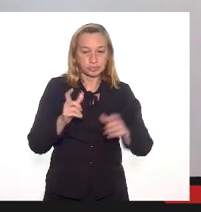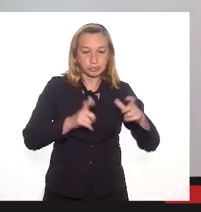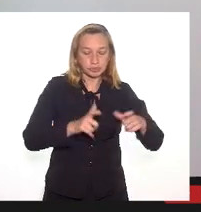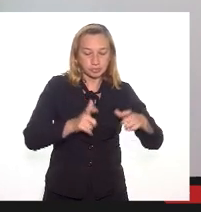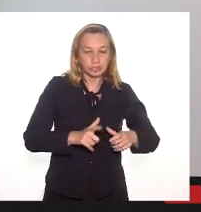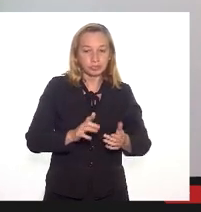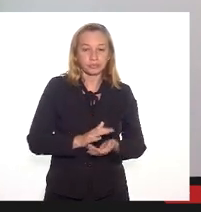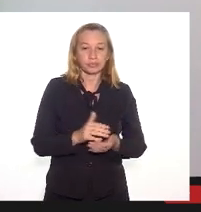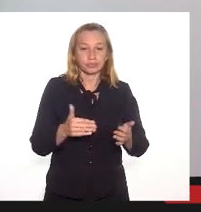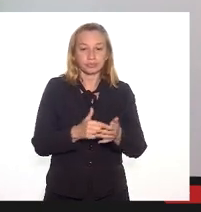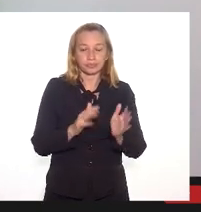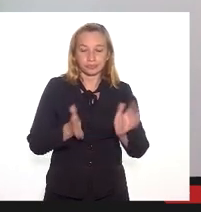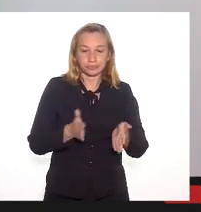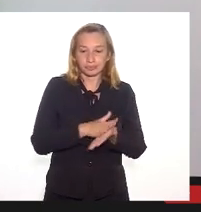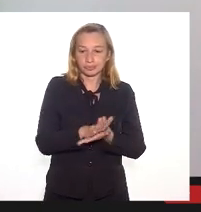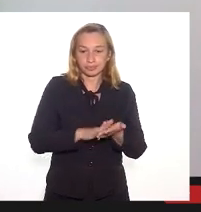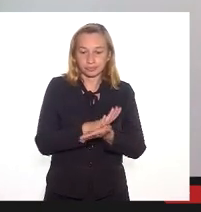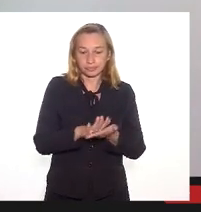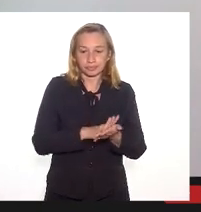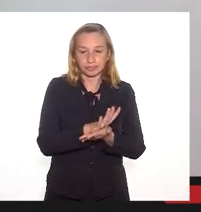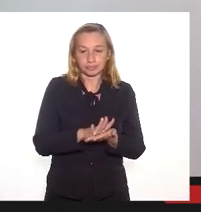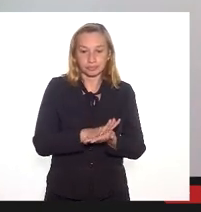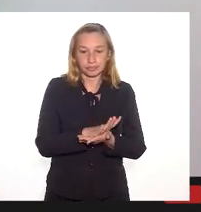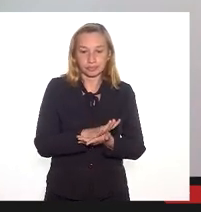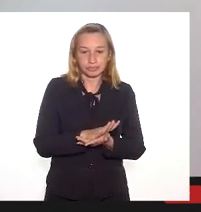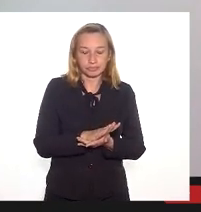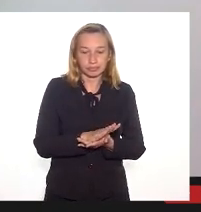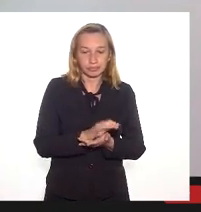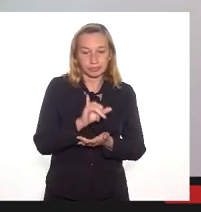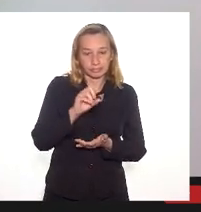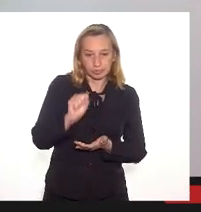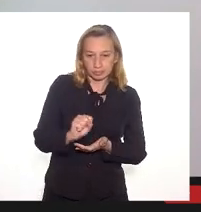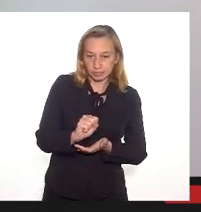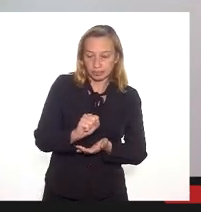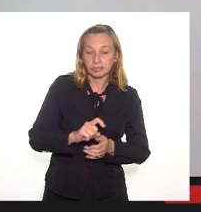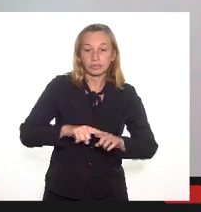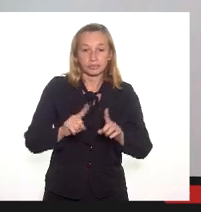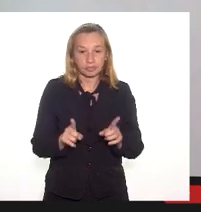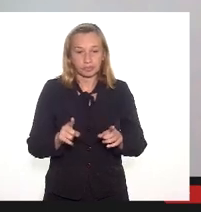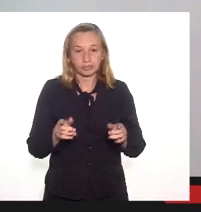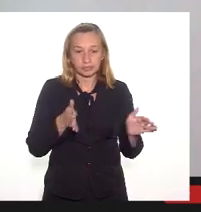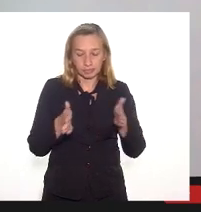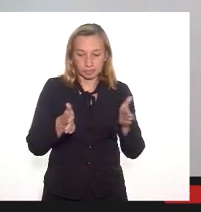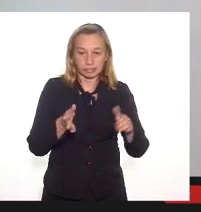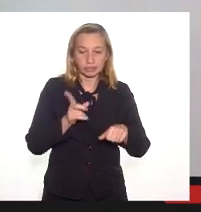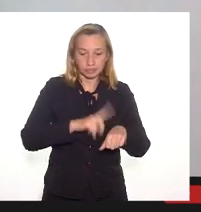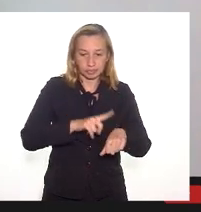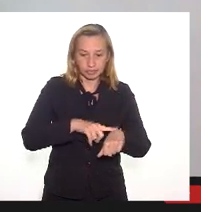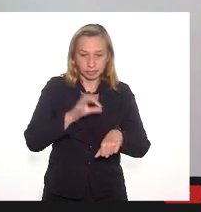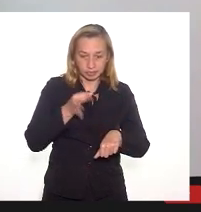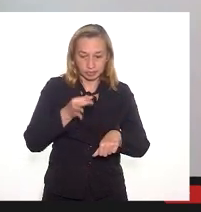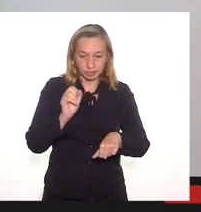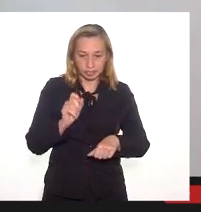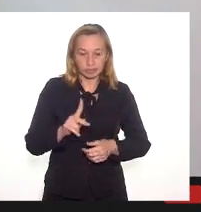Até o momento, não houve manifestação por esses setores do INEA, mas ainda está dentro do prazo, ok?